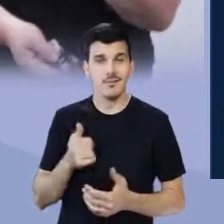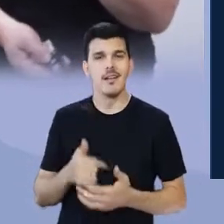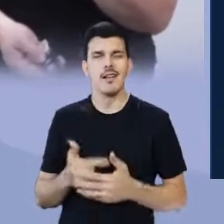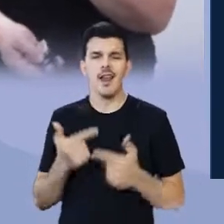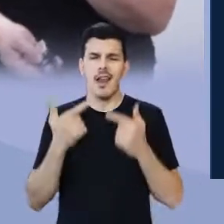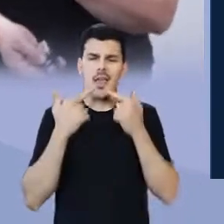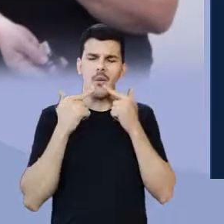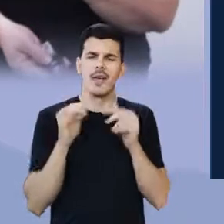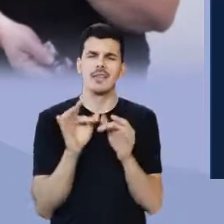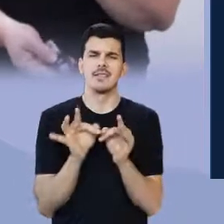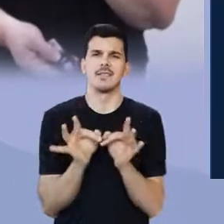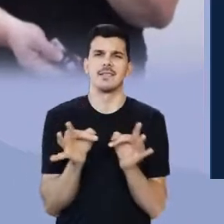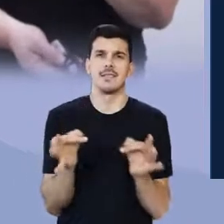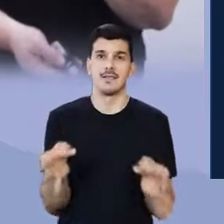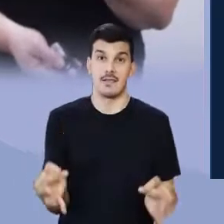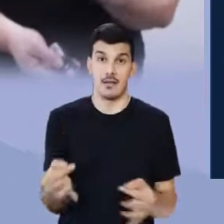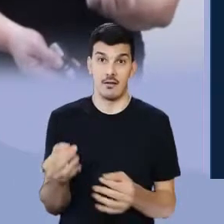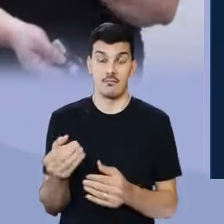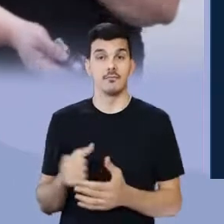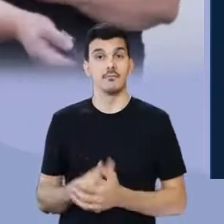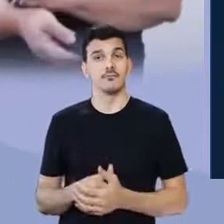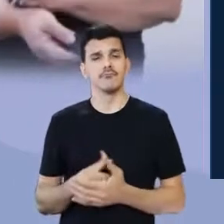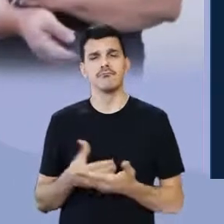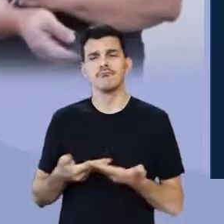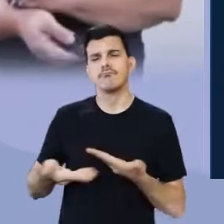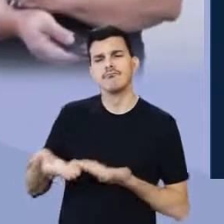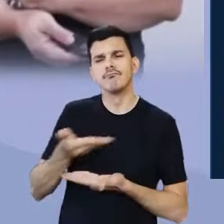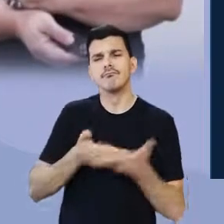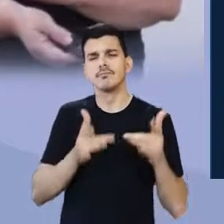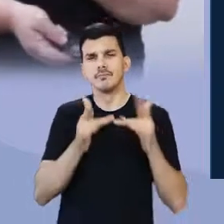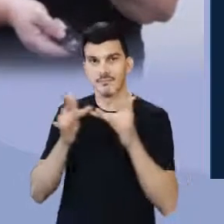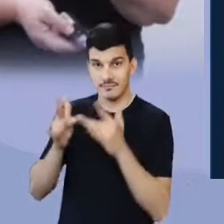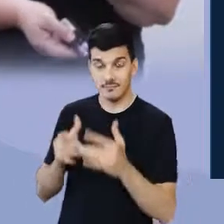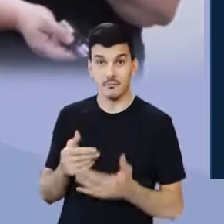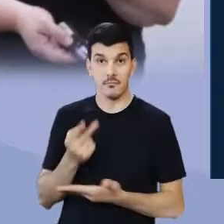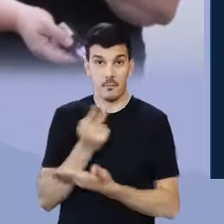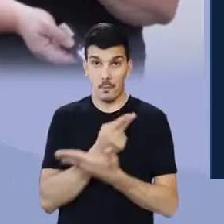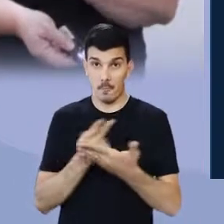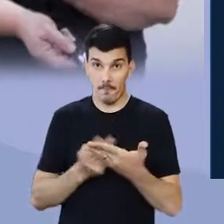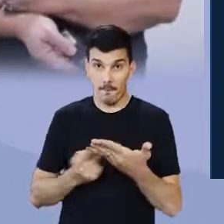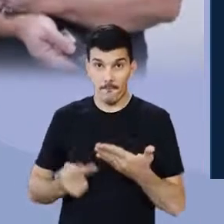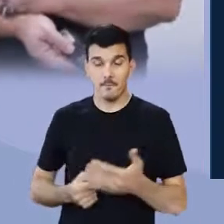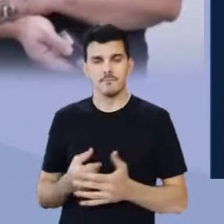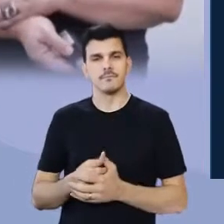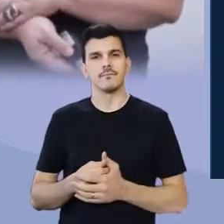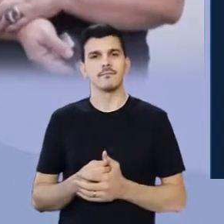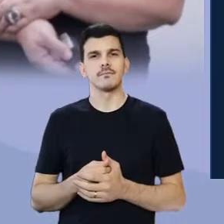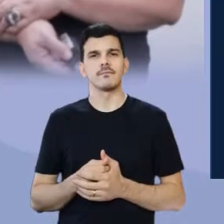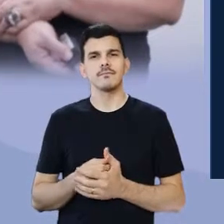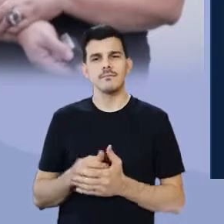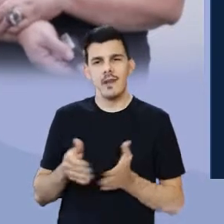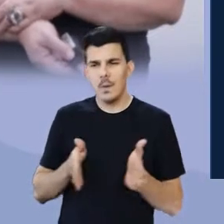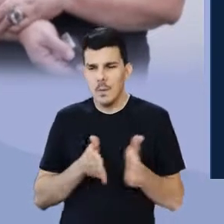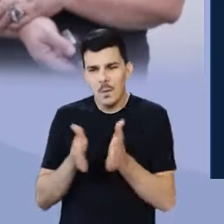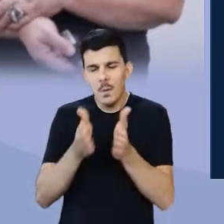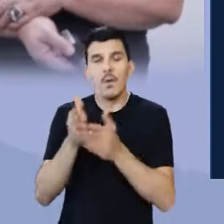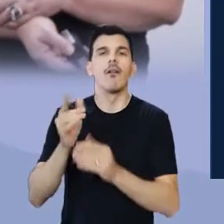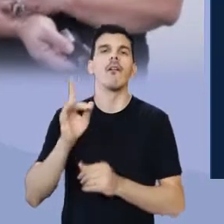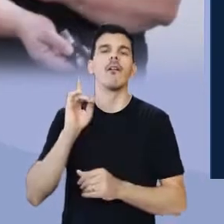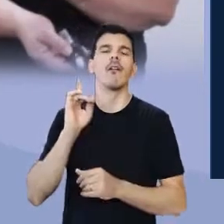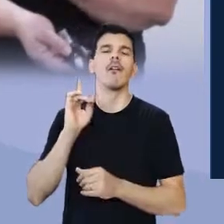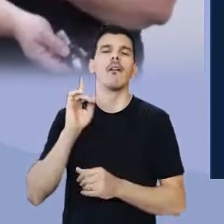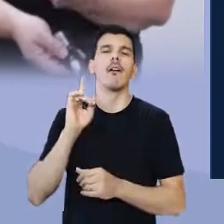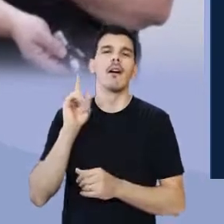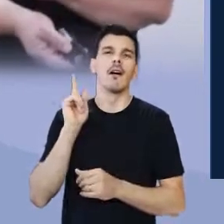linguagem simples, coloquial. Poemas dos becos de Goiás e